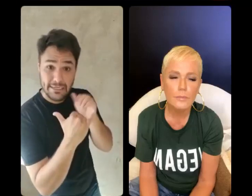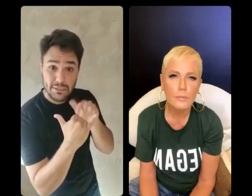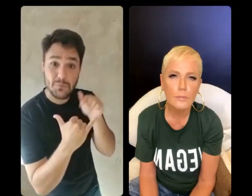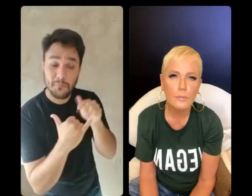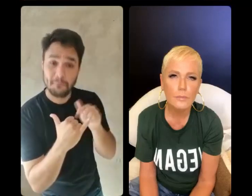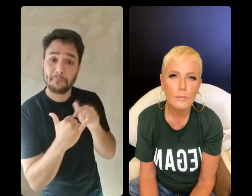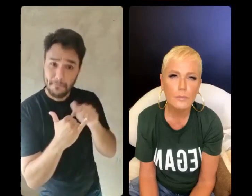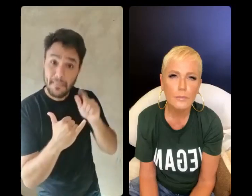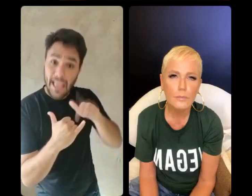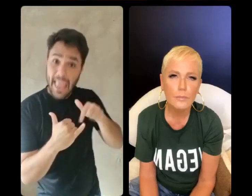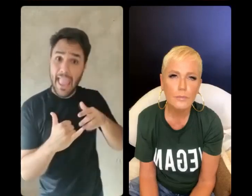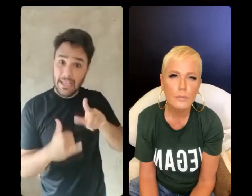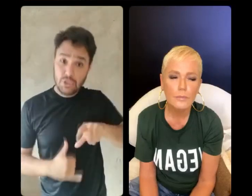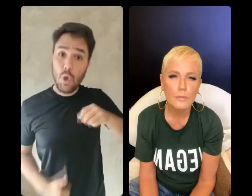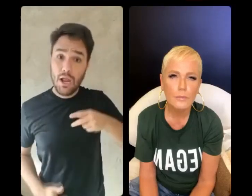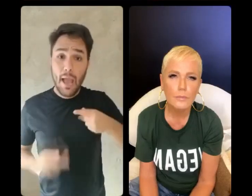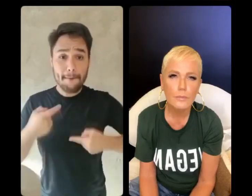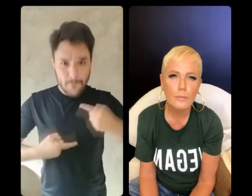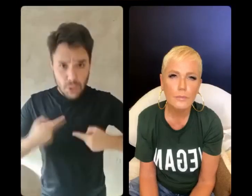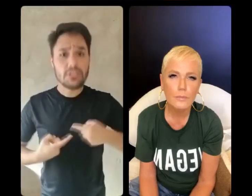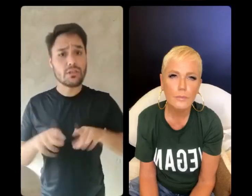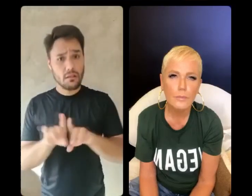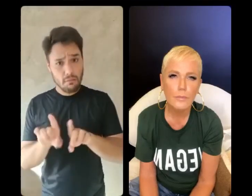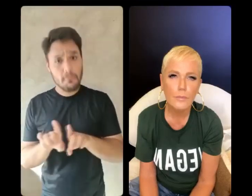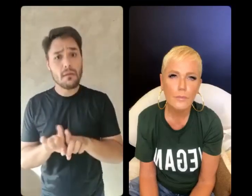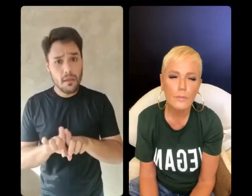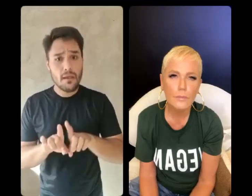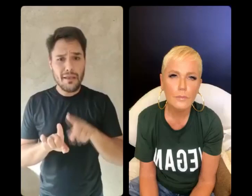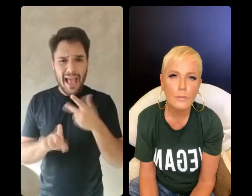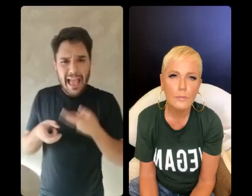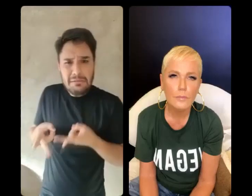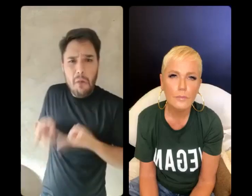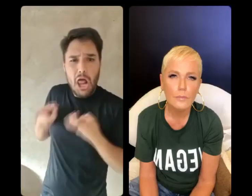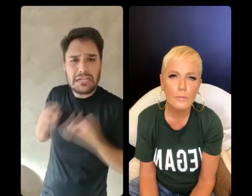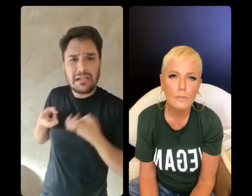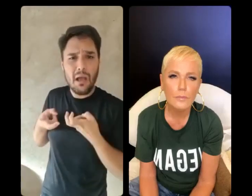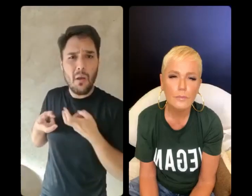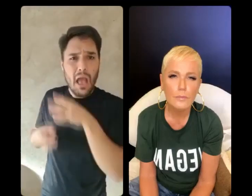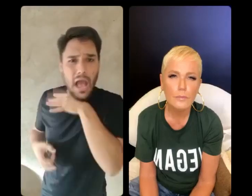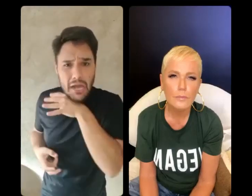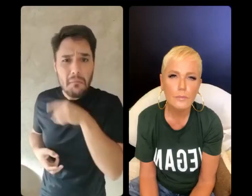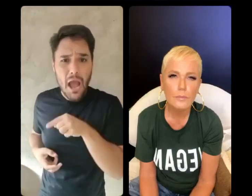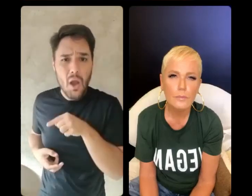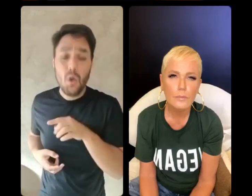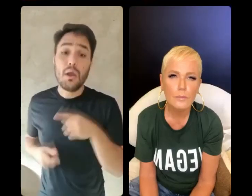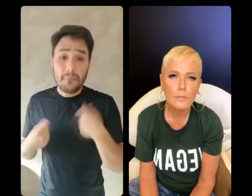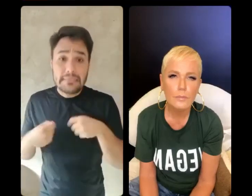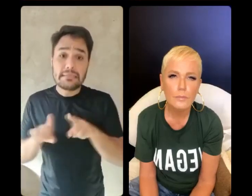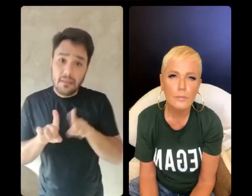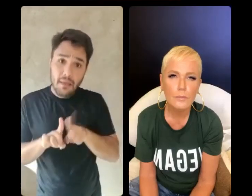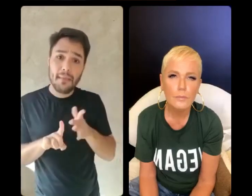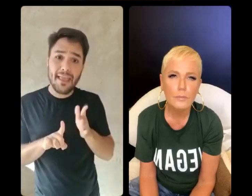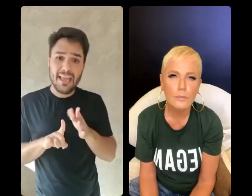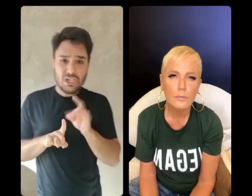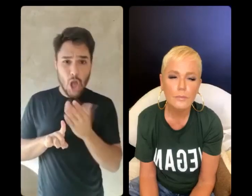político, essa escolha de se abster da exploração animal, ela deve ir além do prato. A gente tem que entender essa